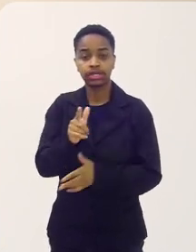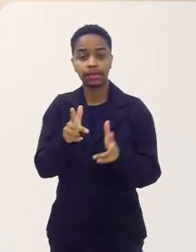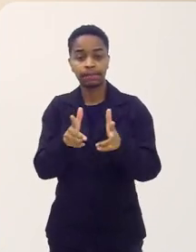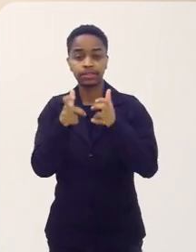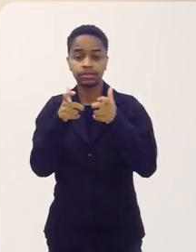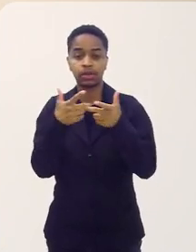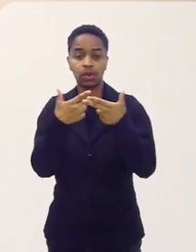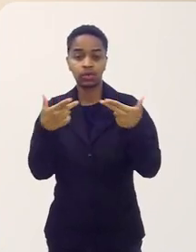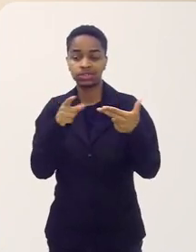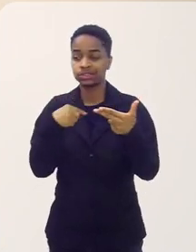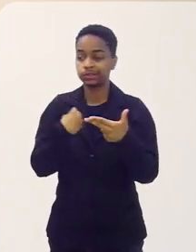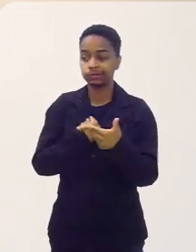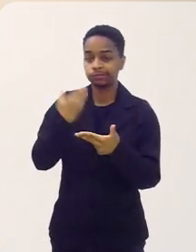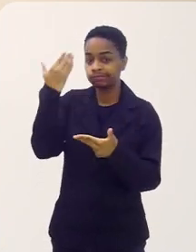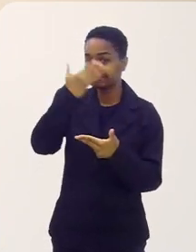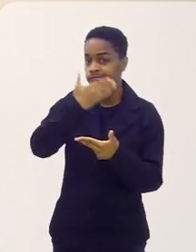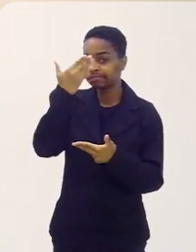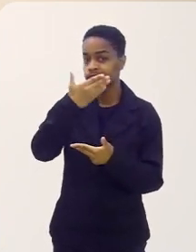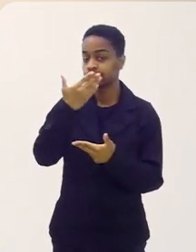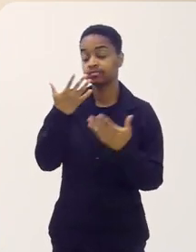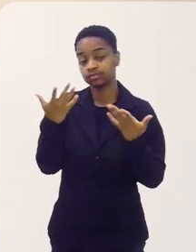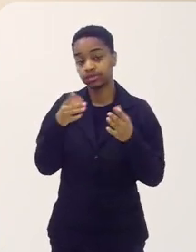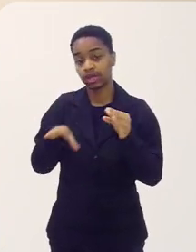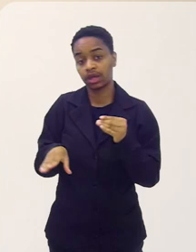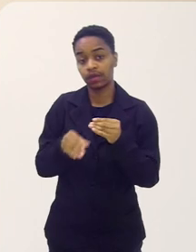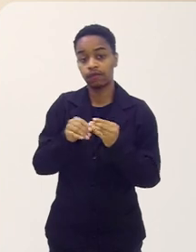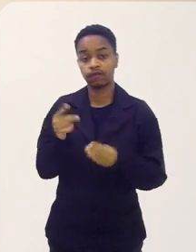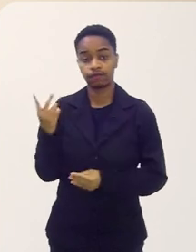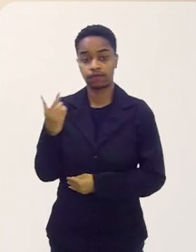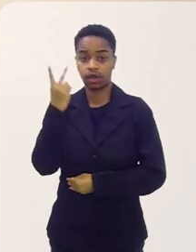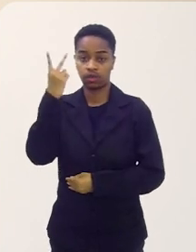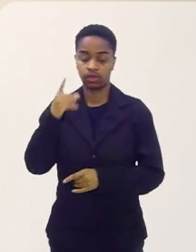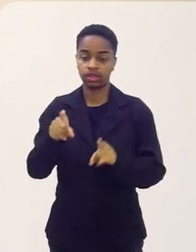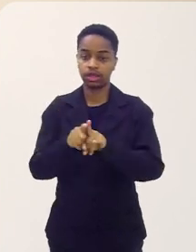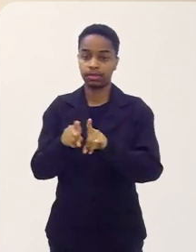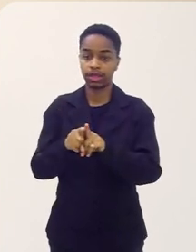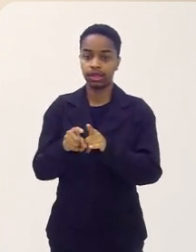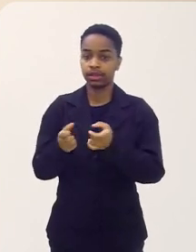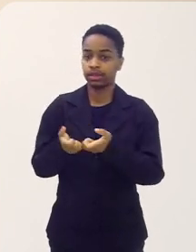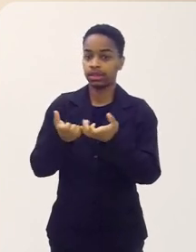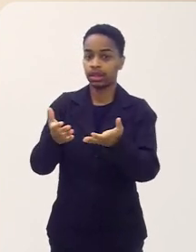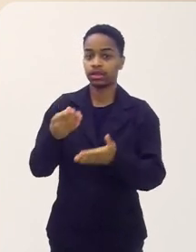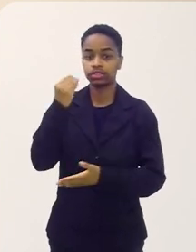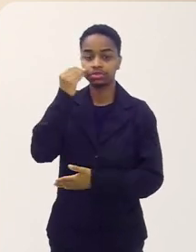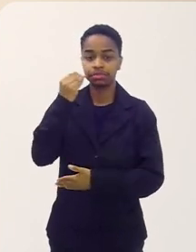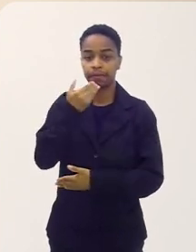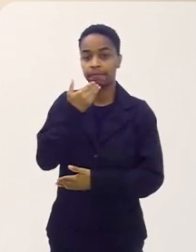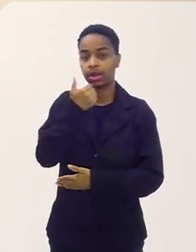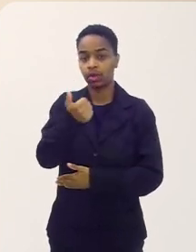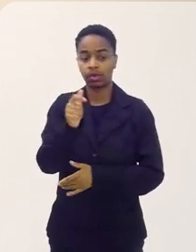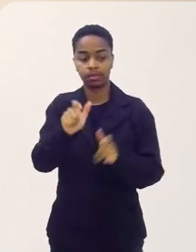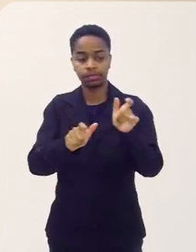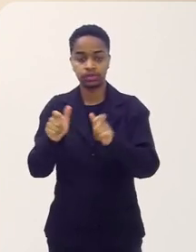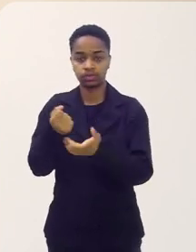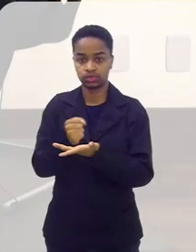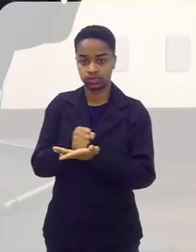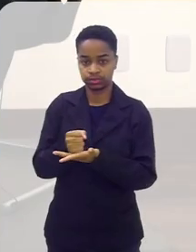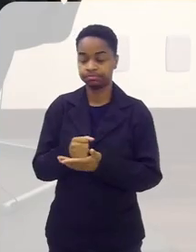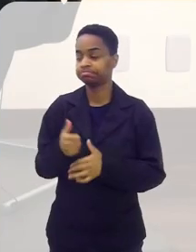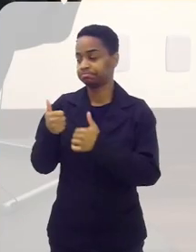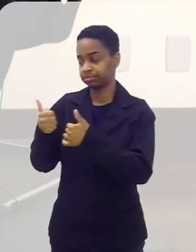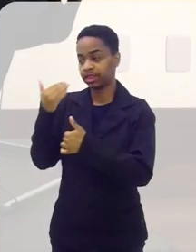pegar pontos cegos durante a produção. Isso agrega valor e melhora a experiência do usuário final, que o jogador.